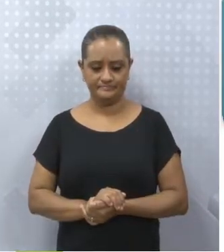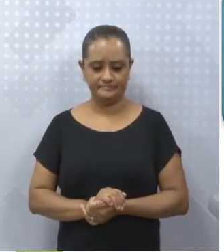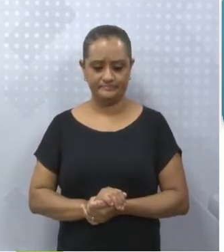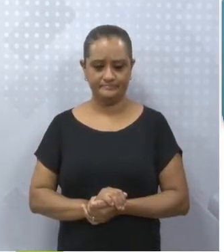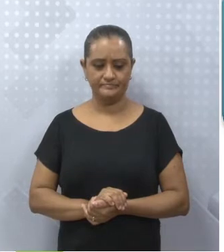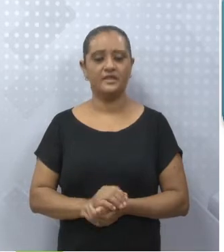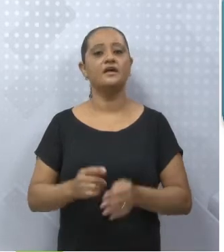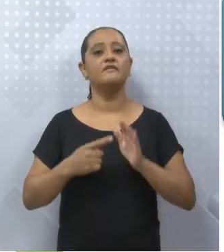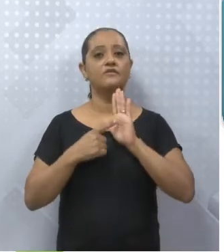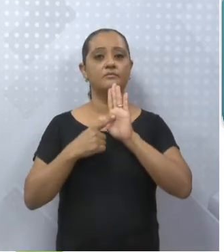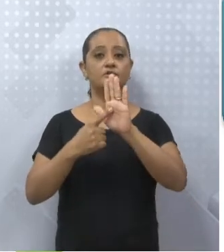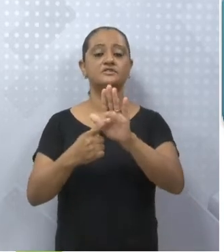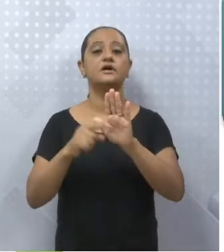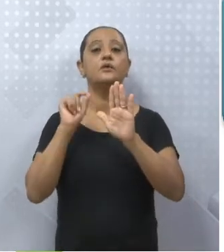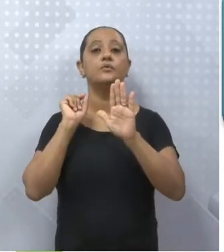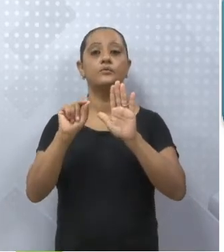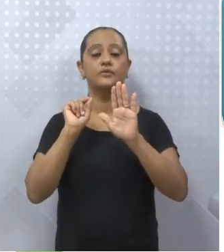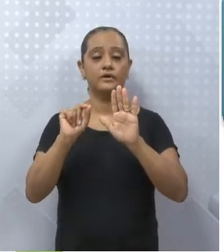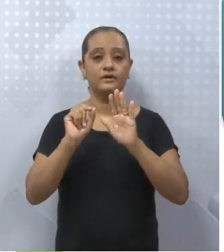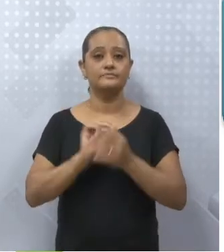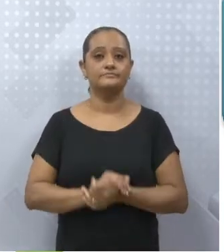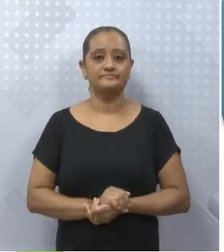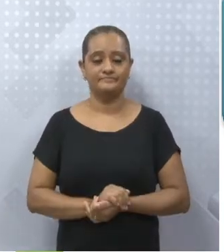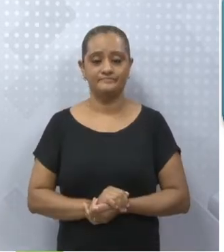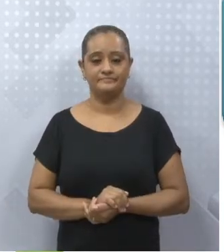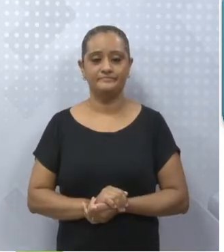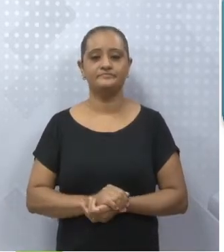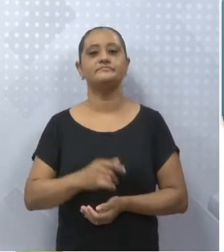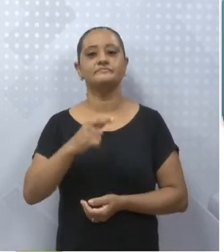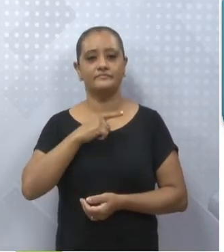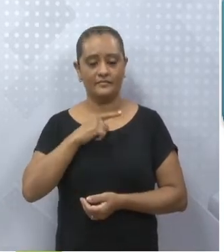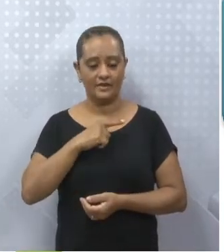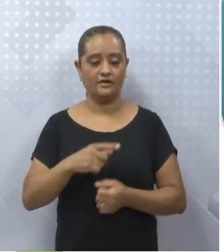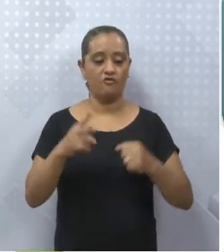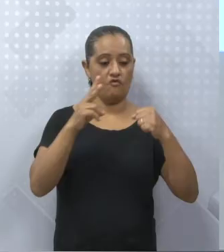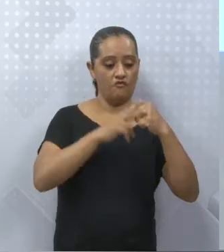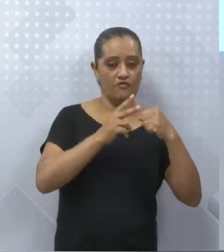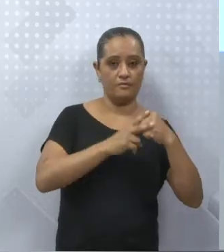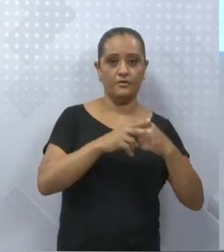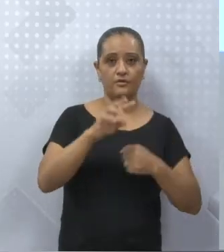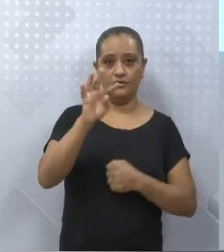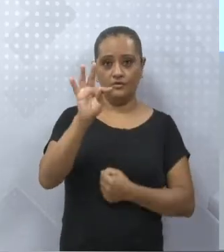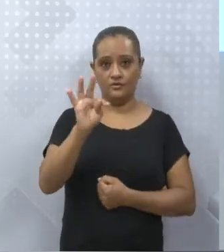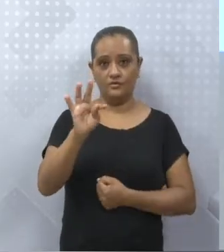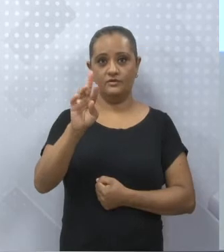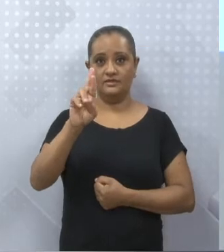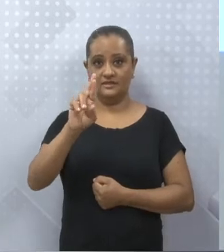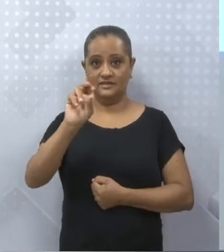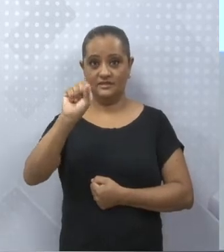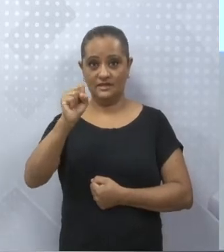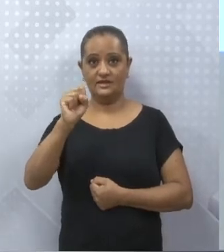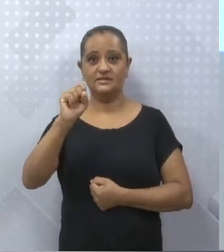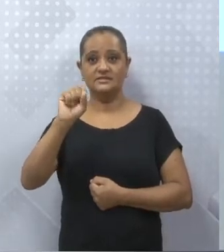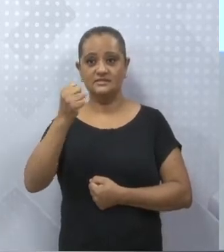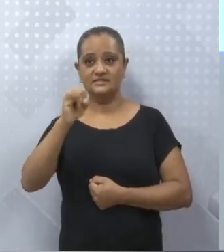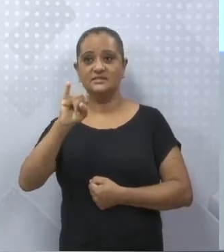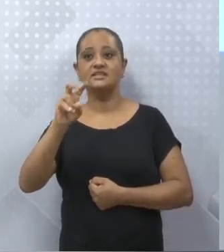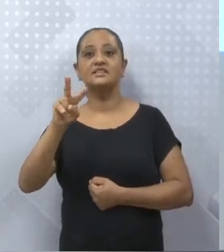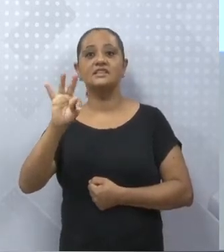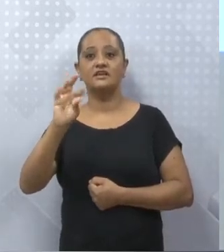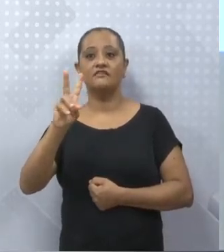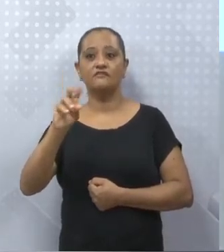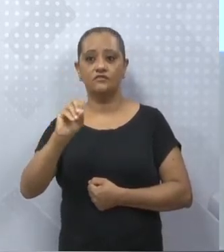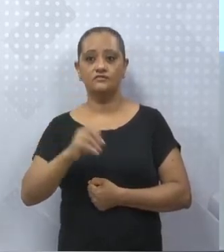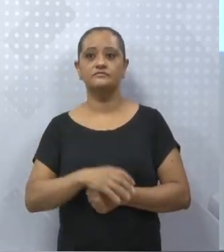deter em transitivos e intransitivos. Não é isso? Então, vamos ficar atentos. O que é um verbo